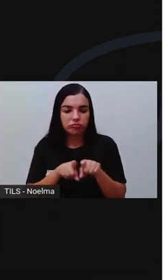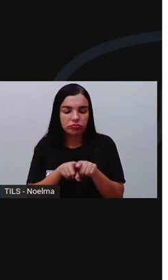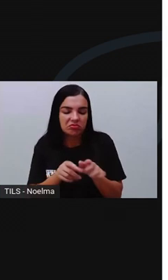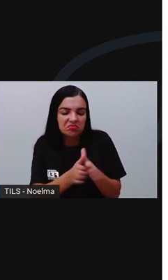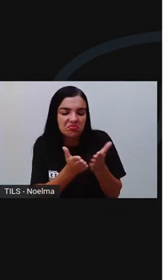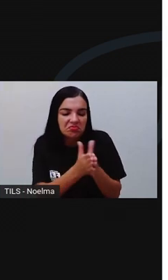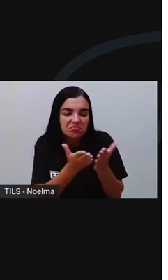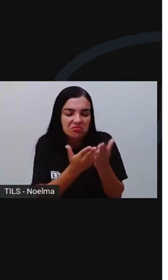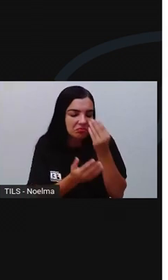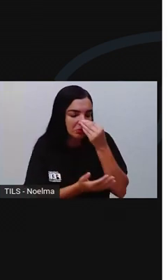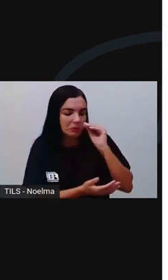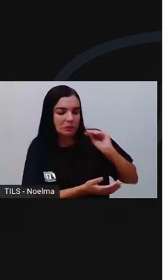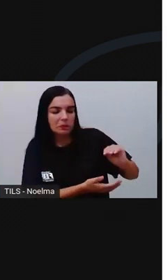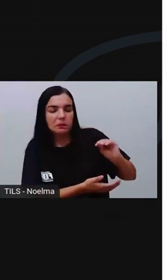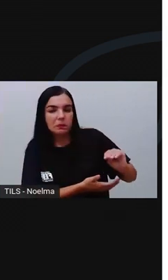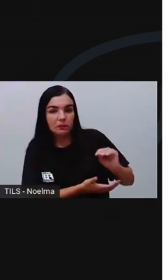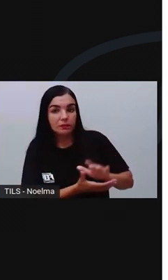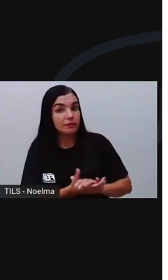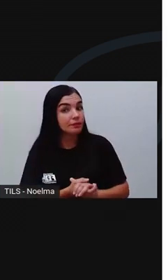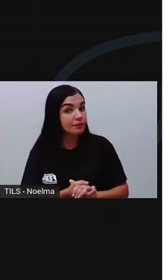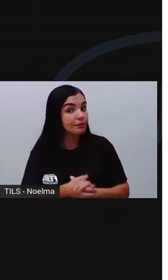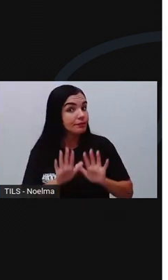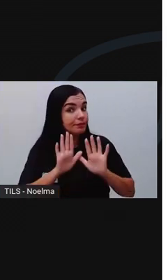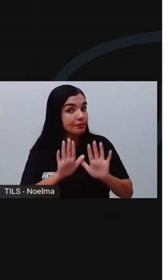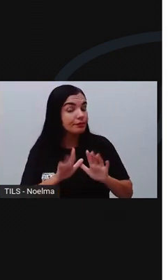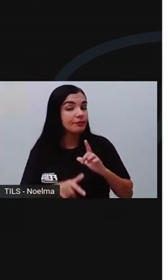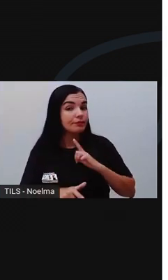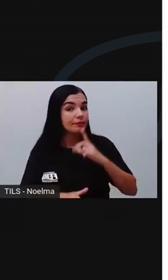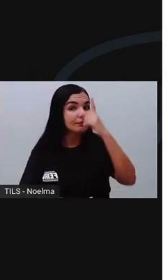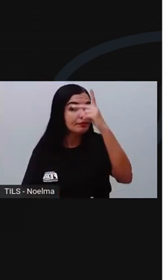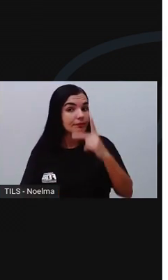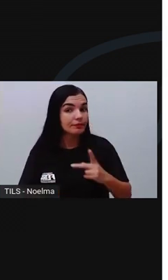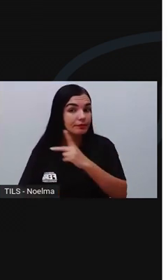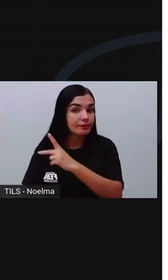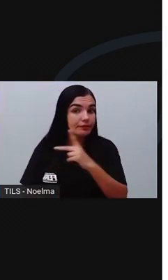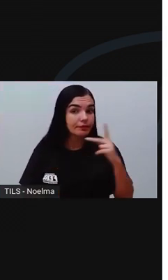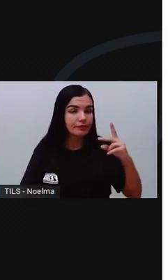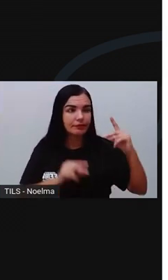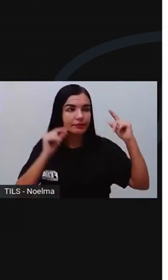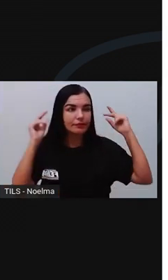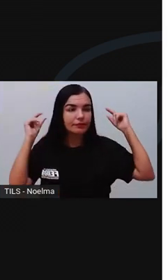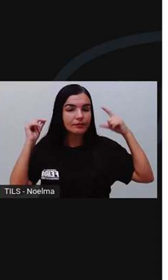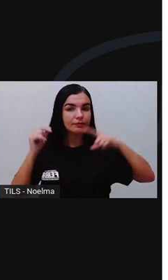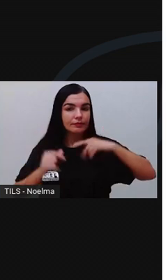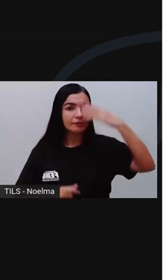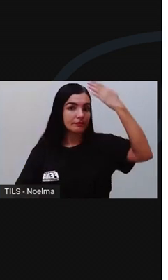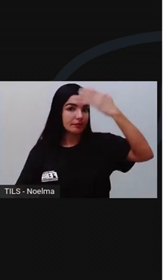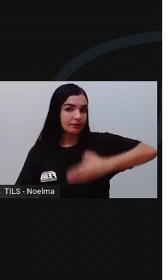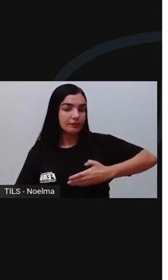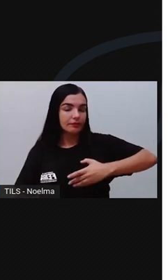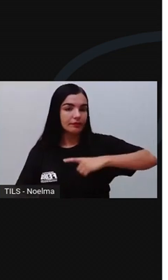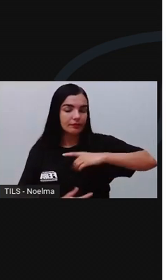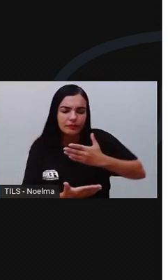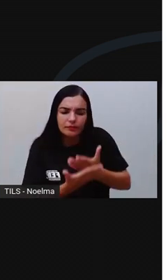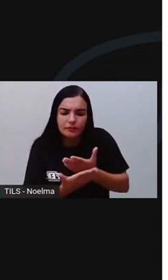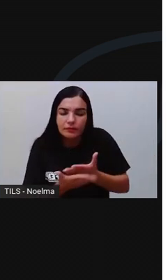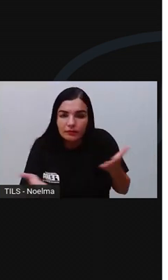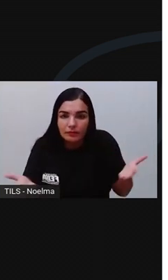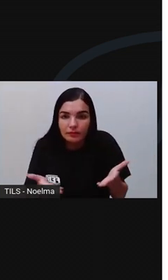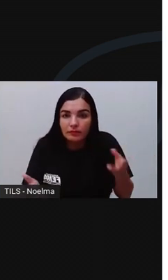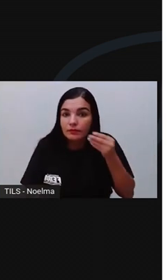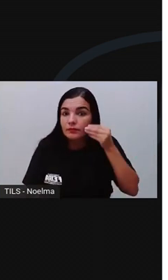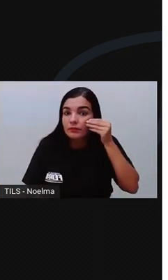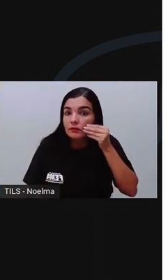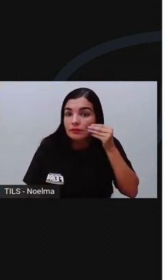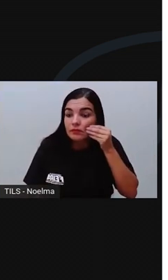pobre. Embora o jesuíta tenha sido uma testemunha da sociedade açucareira, estudos recentes têm mostrado que a